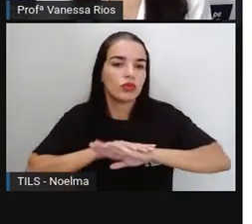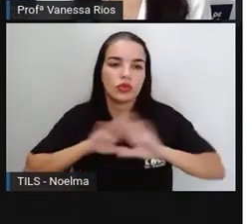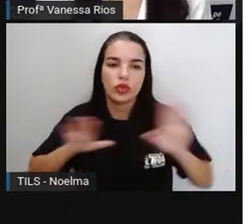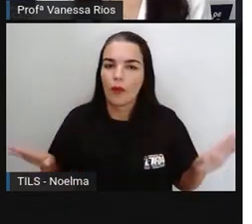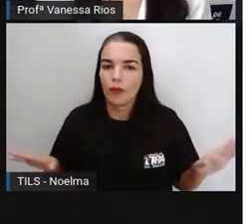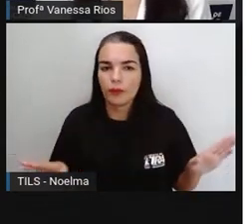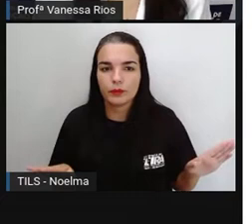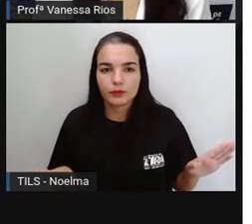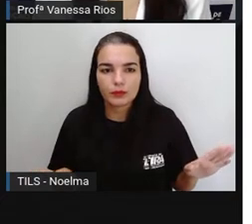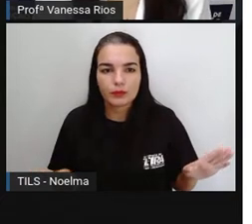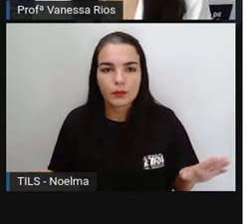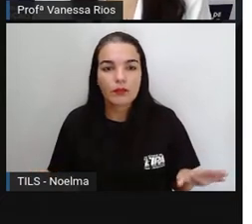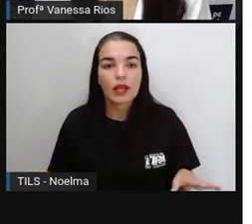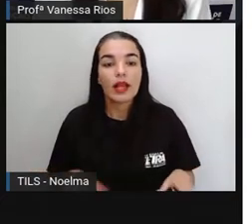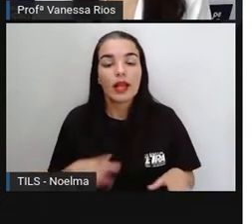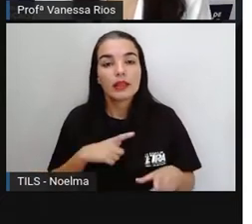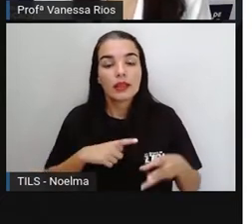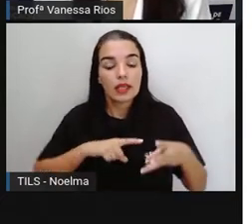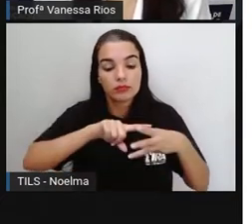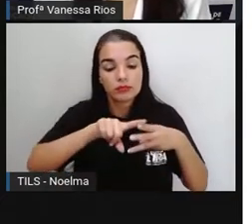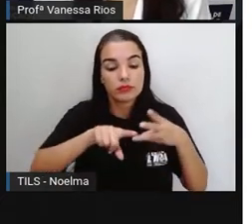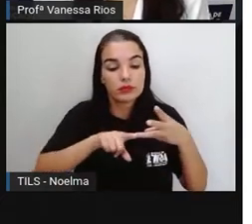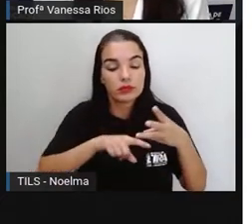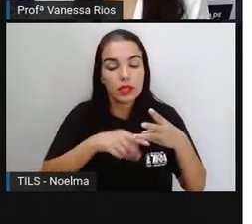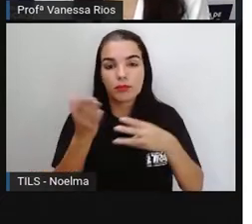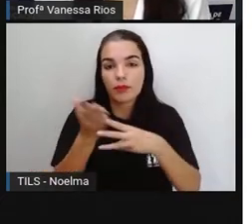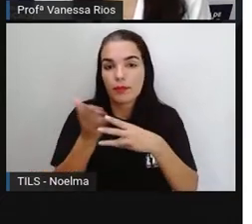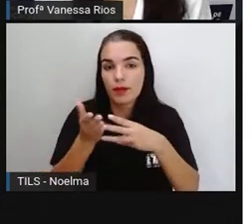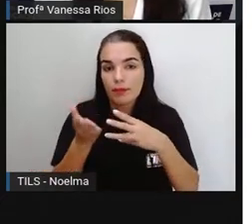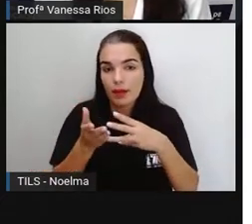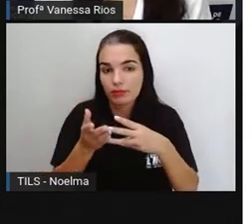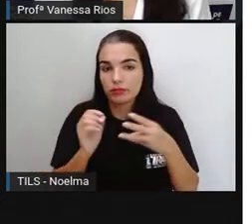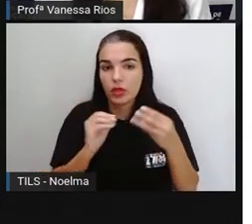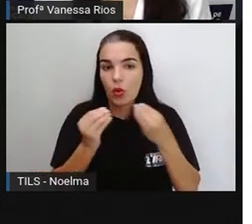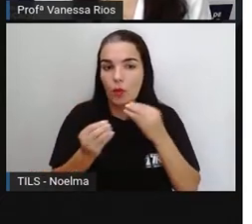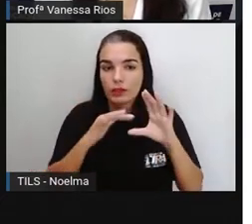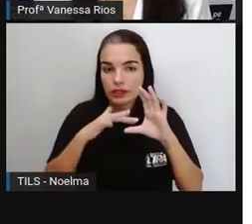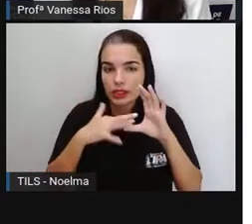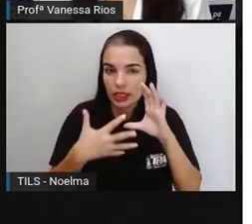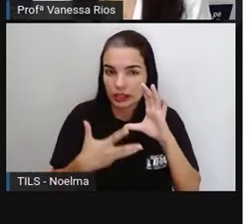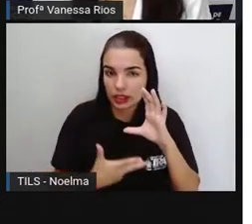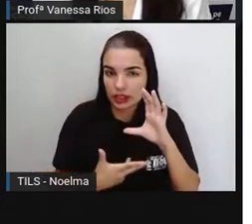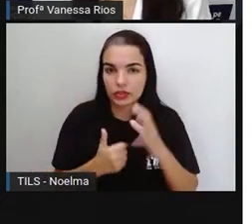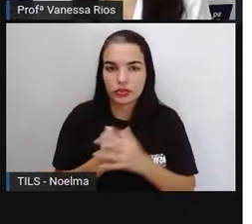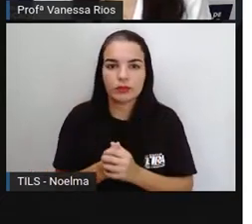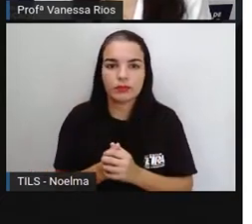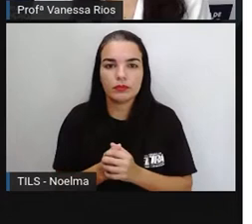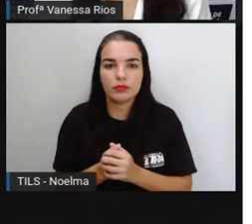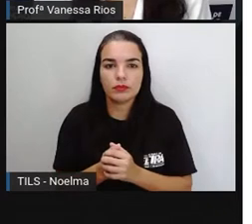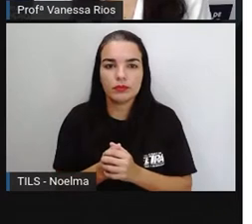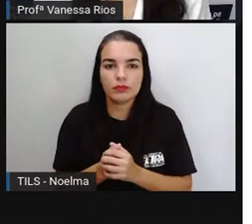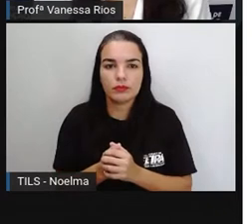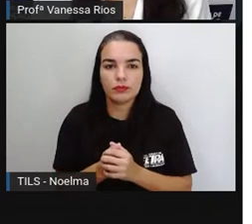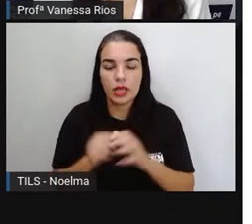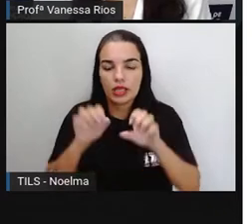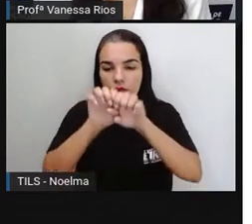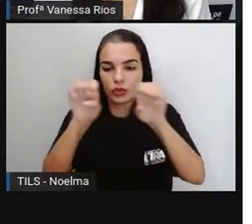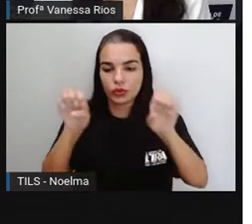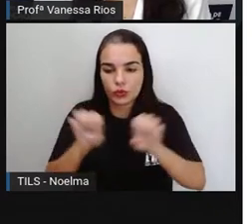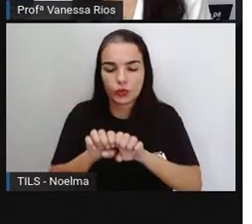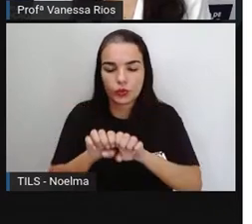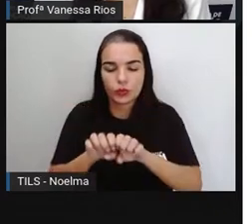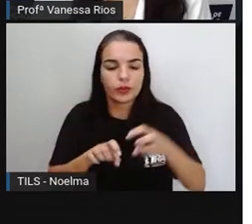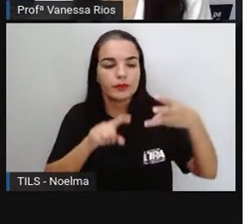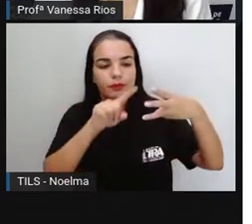textos jornalísticos é dividida em três partes. Título principal e secundário, o lead